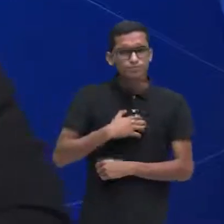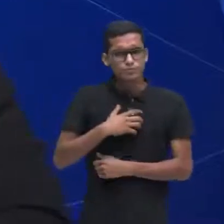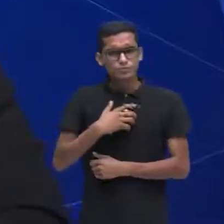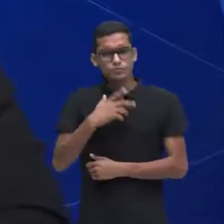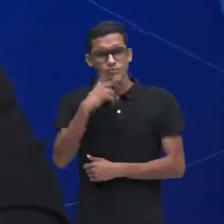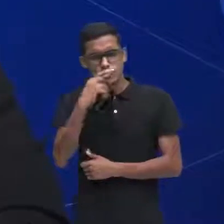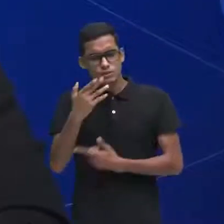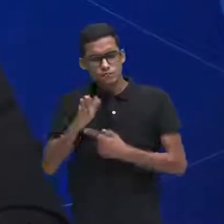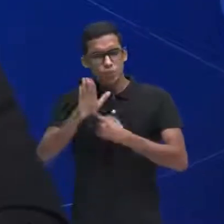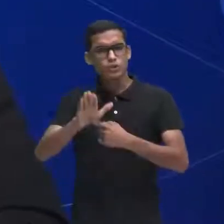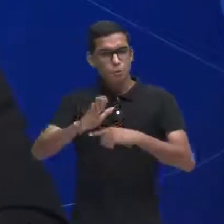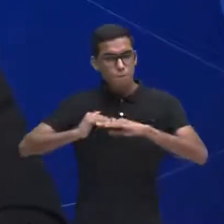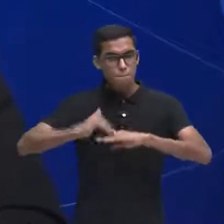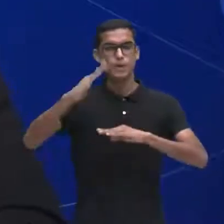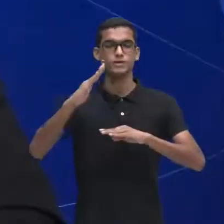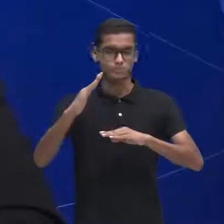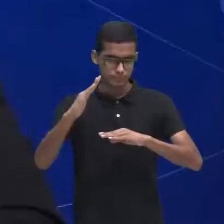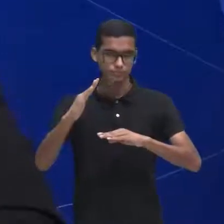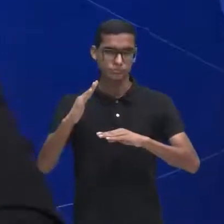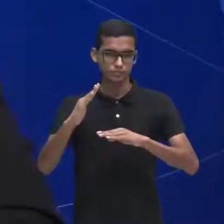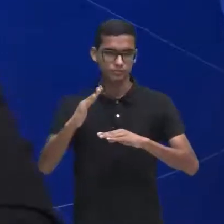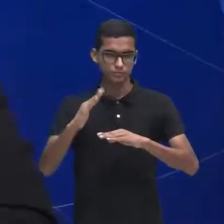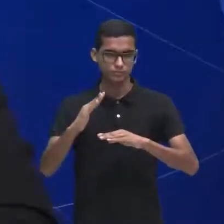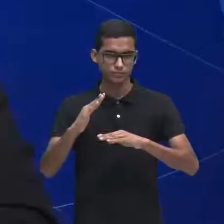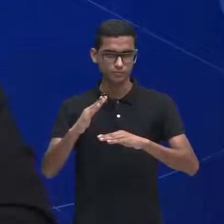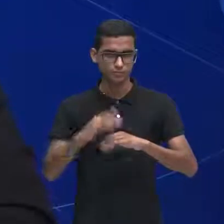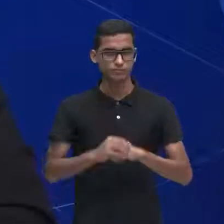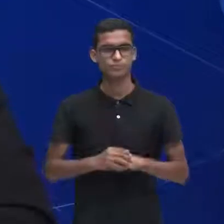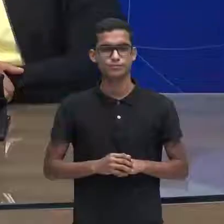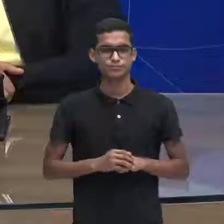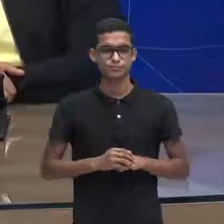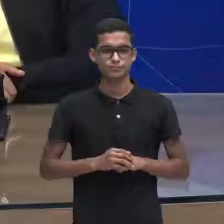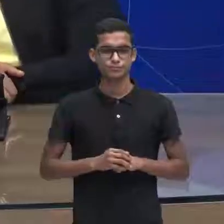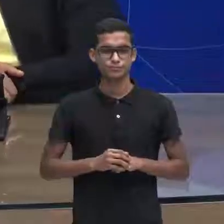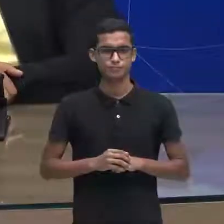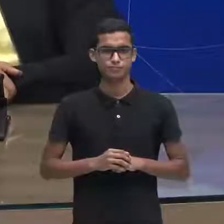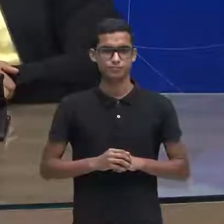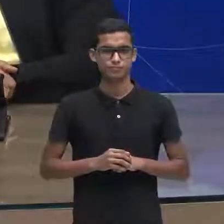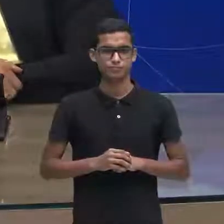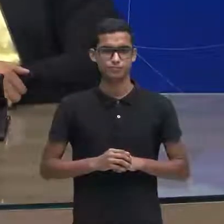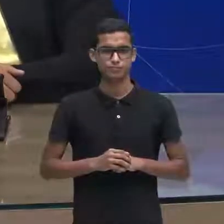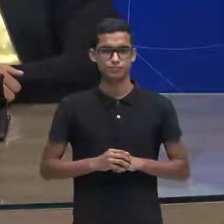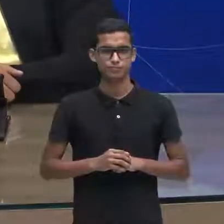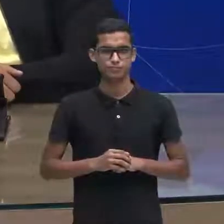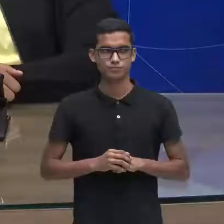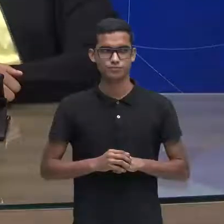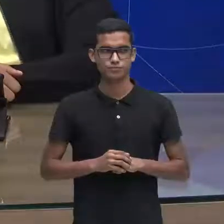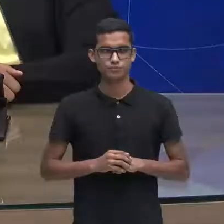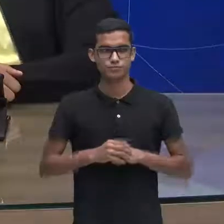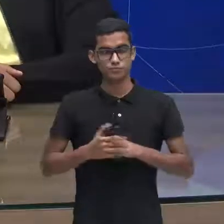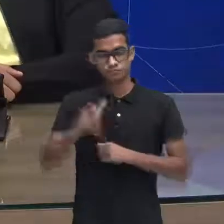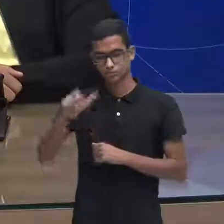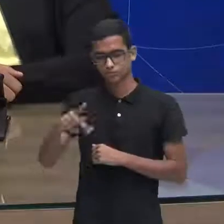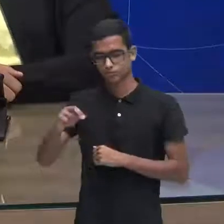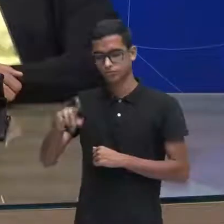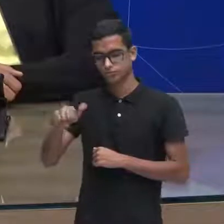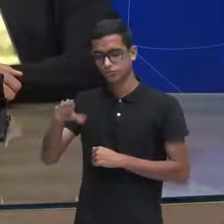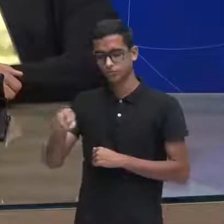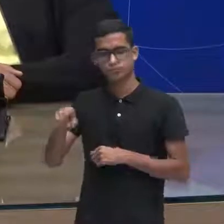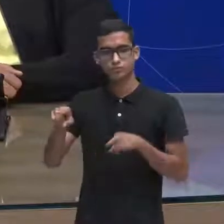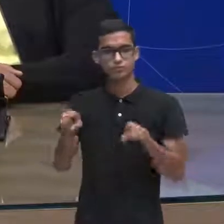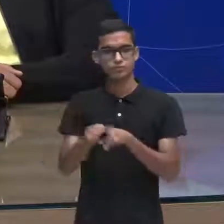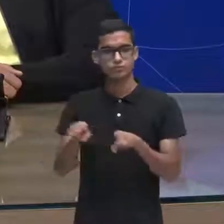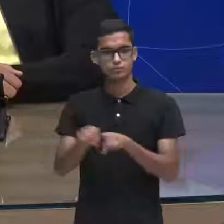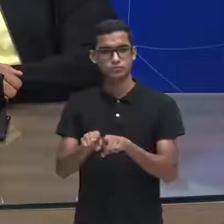gritantes dentro em nós são grandiosos são grandiosos demais e Paulo e o povo chegam na